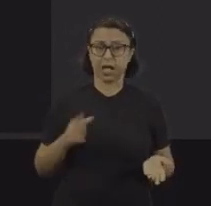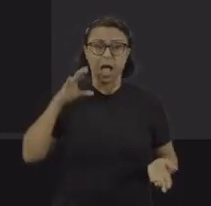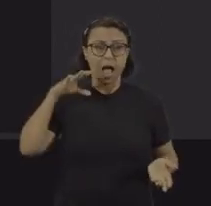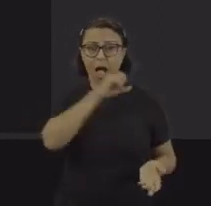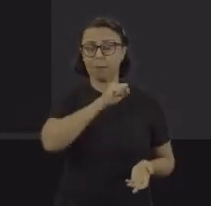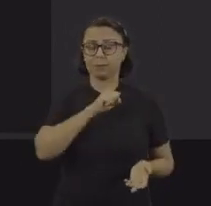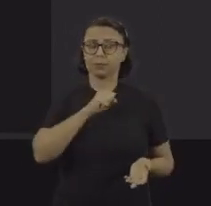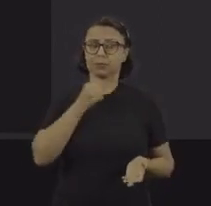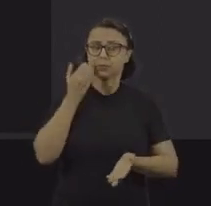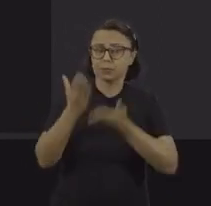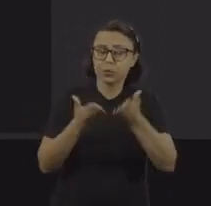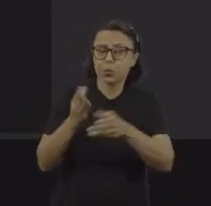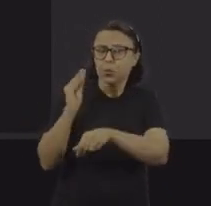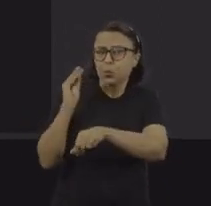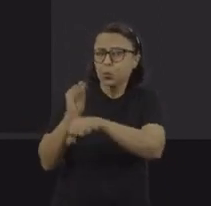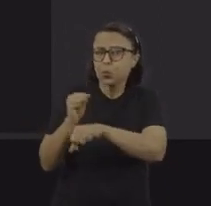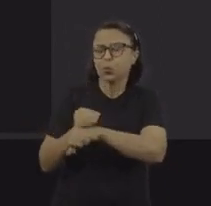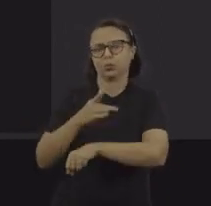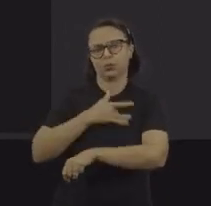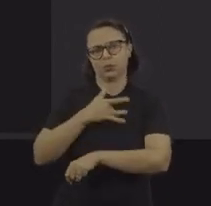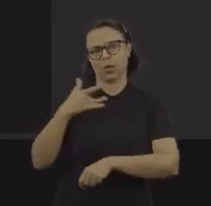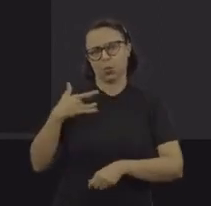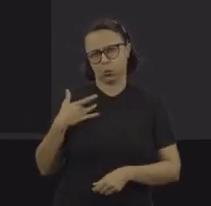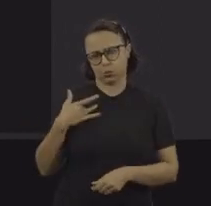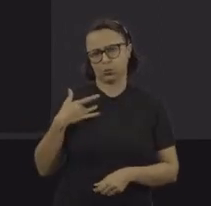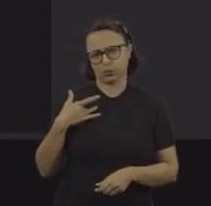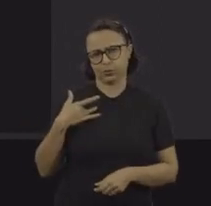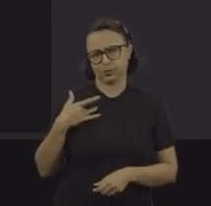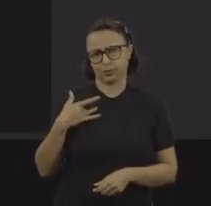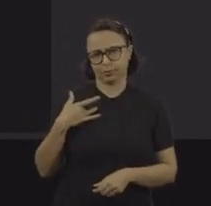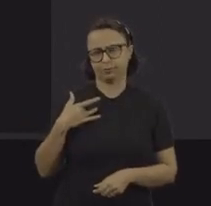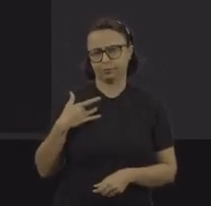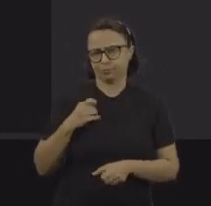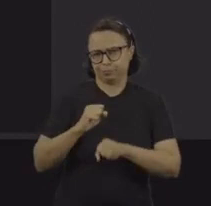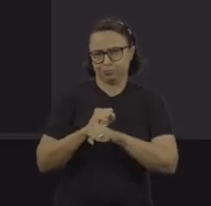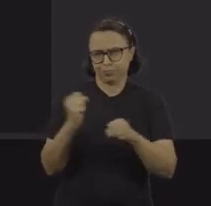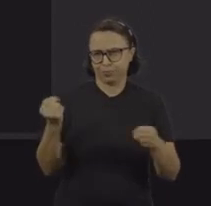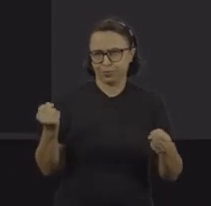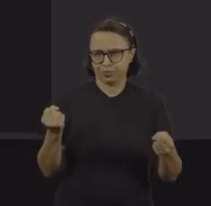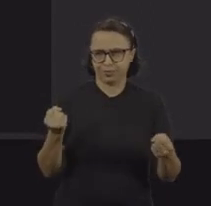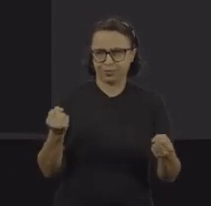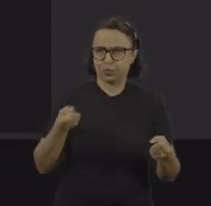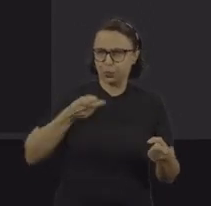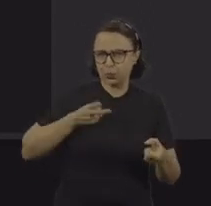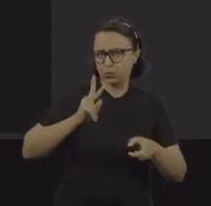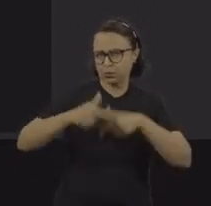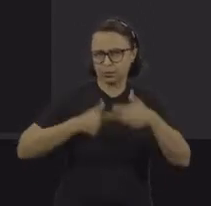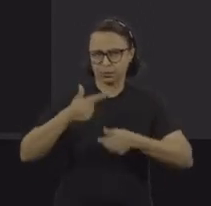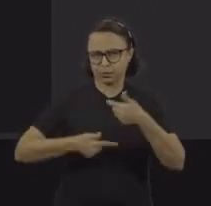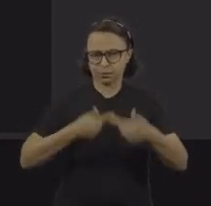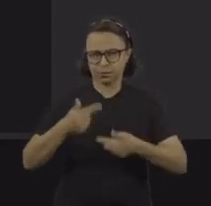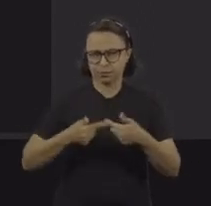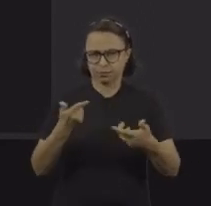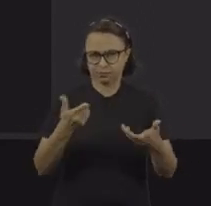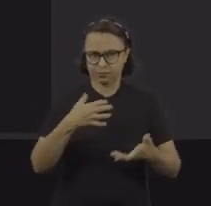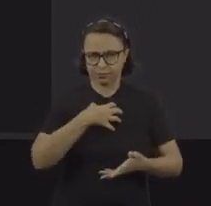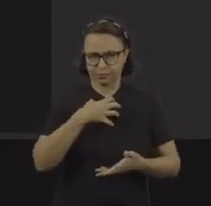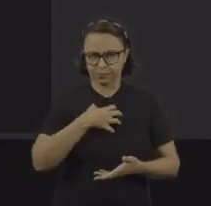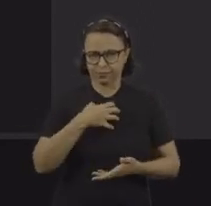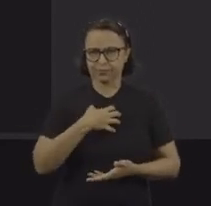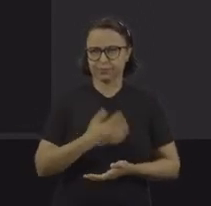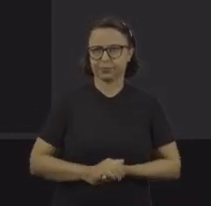rápida que possa zelar pela sua saúde. não é possível que alguém continue trabalhando sob essas condições.